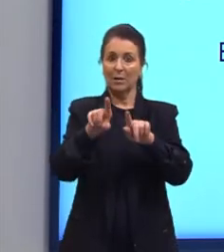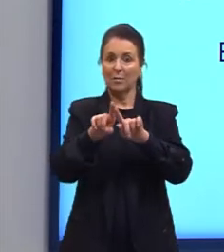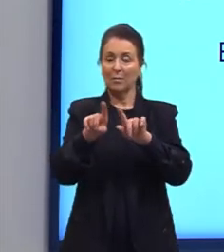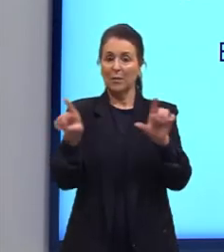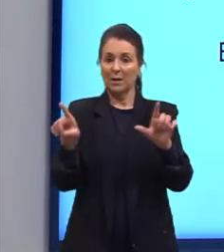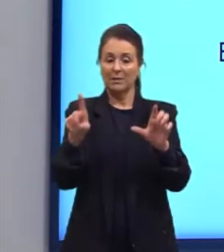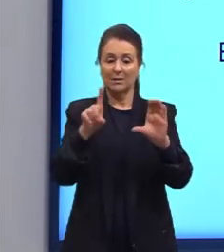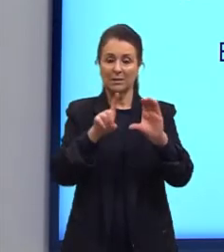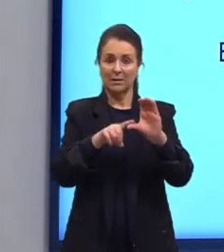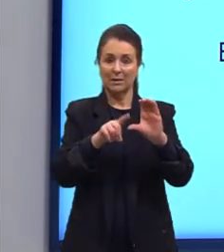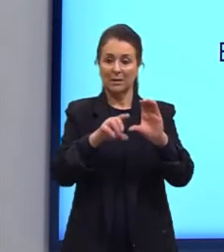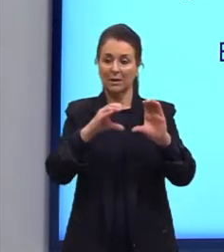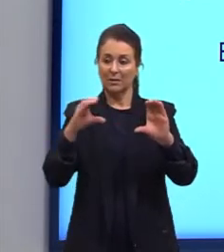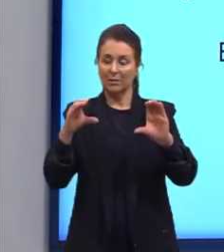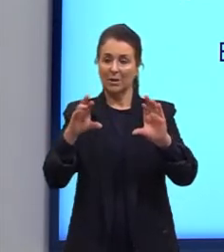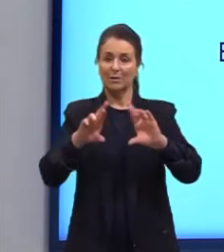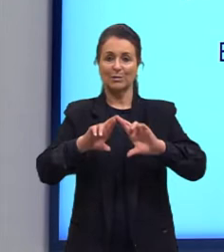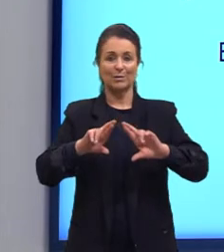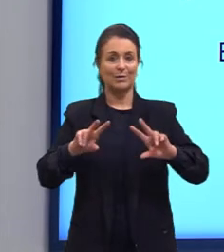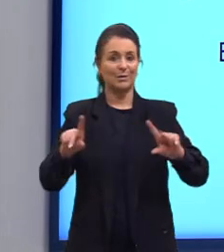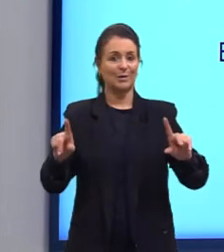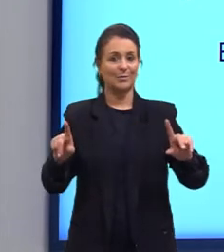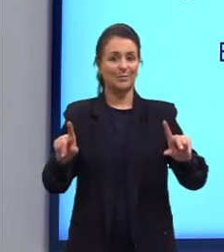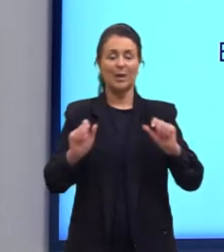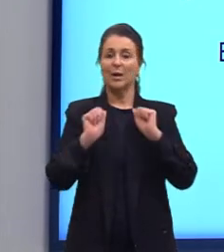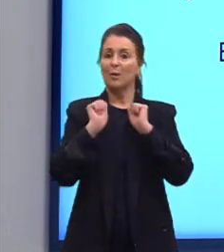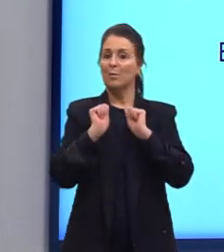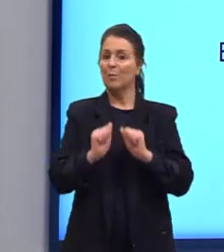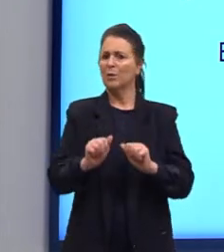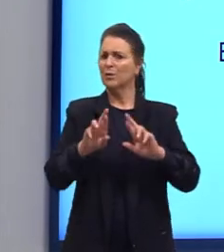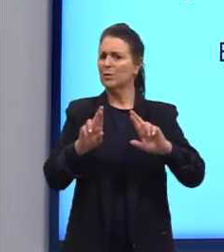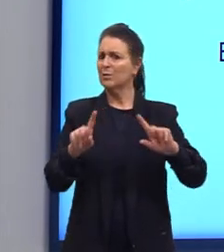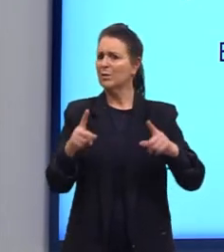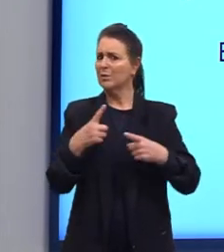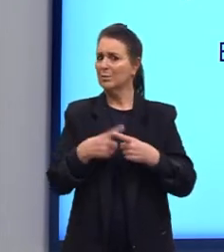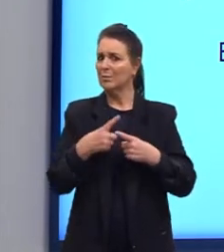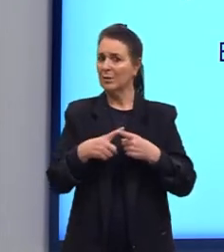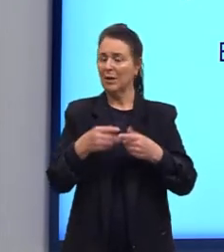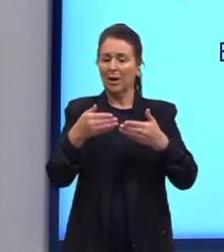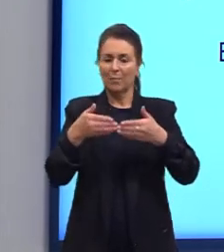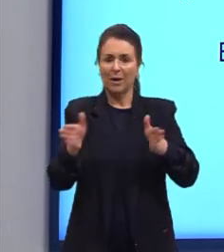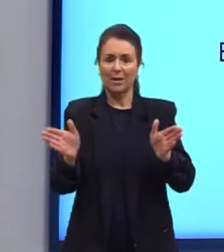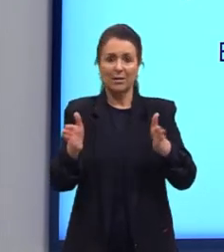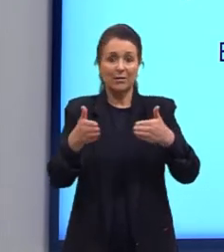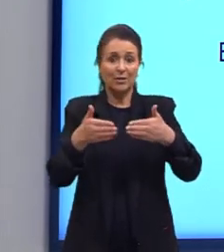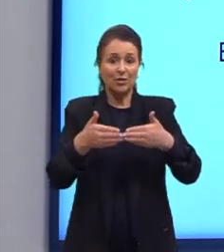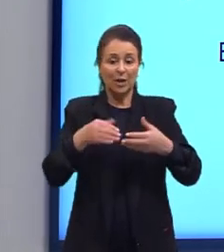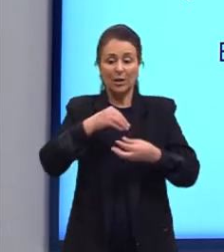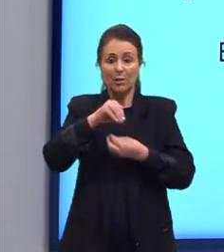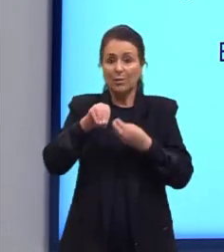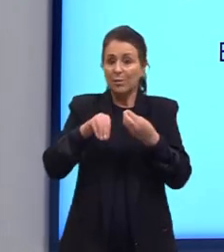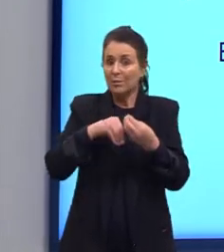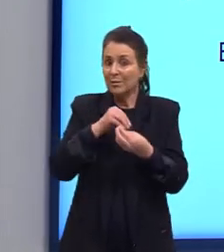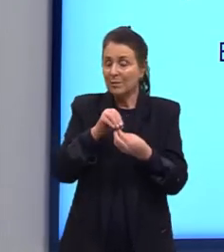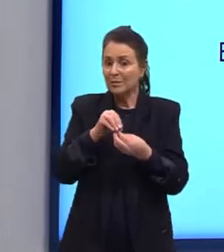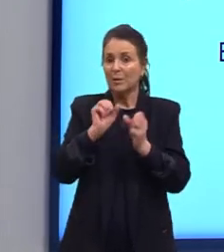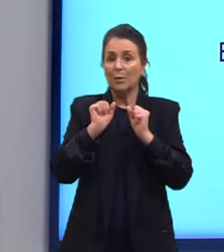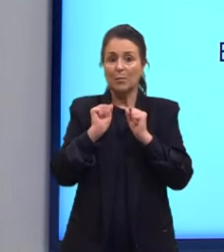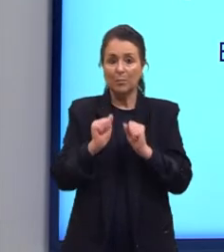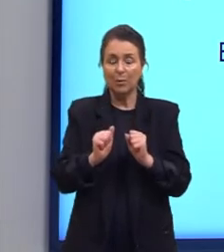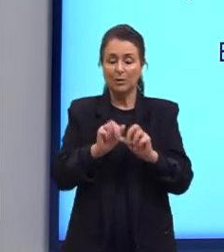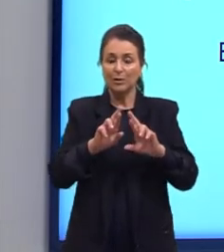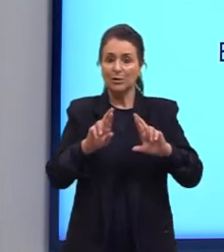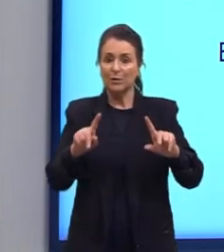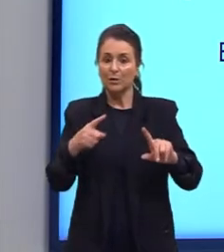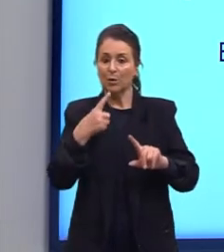carbônicas são diferentes. Elas podem ser diferentes por quê? Podem ser aberta, fechada ou mista, elas podem ter diferença